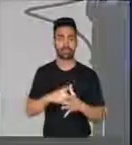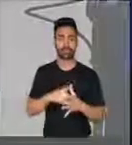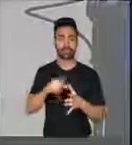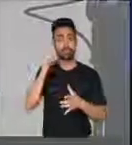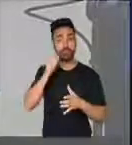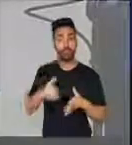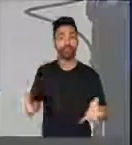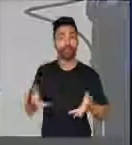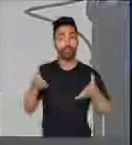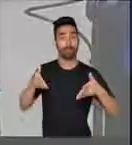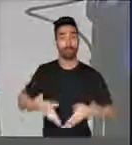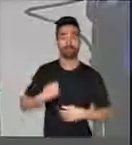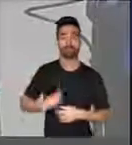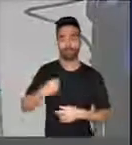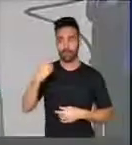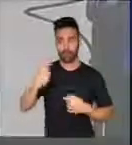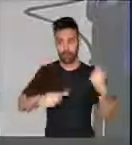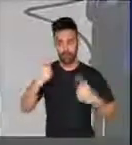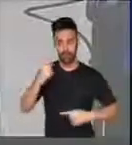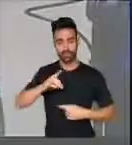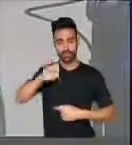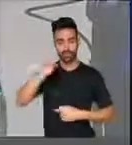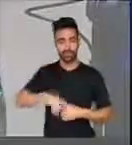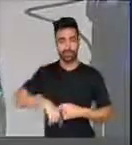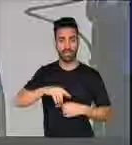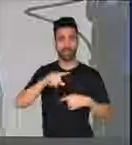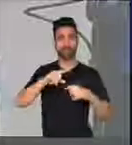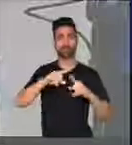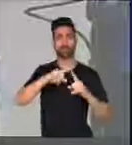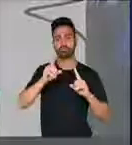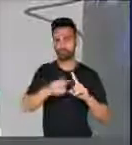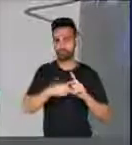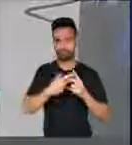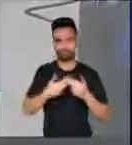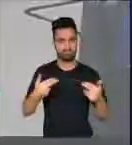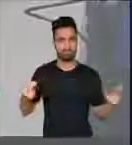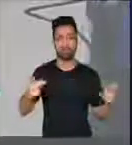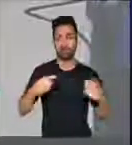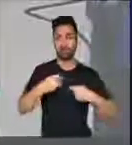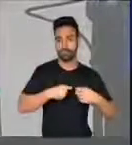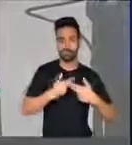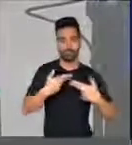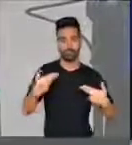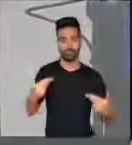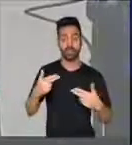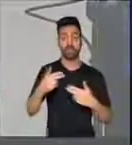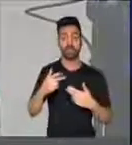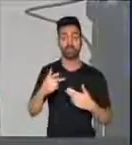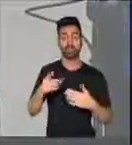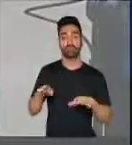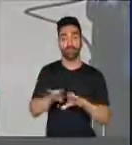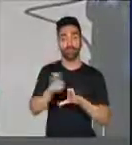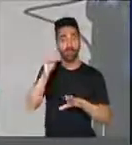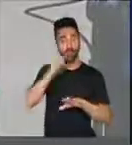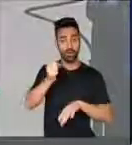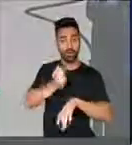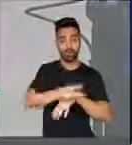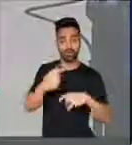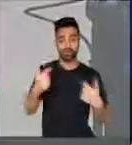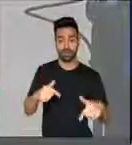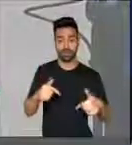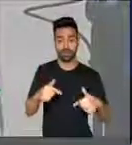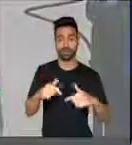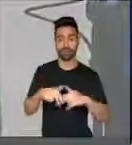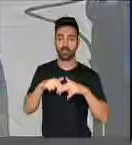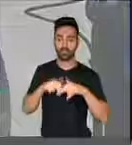política, os direitos sexuais e reprodutivos e a inserção da mulher no mercado de trabalho. Anexo a